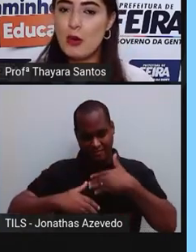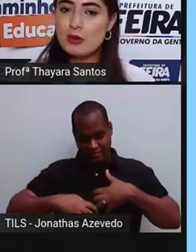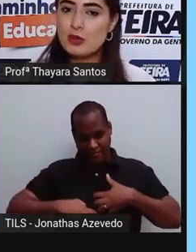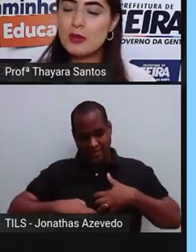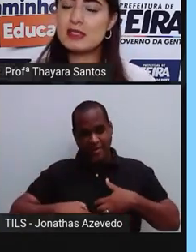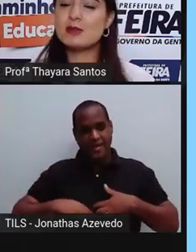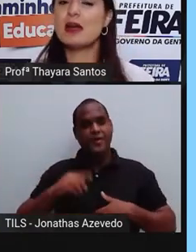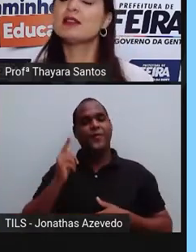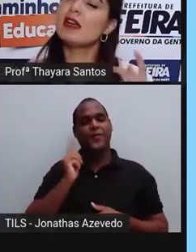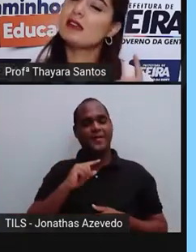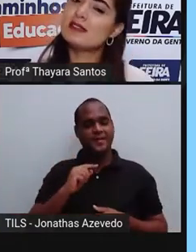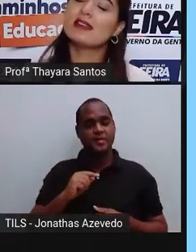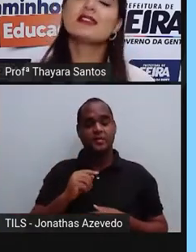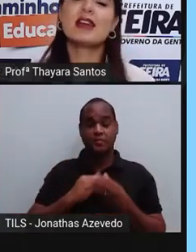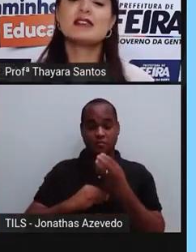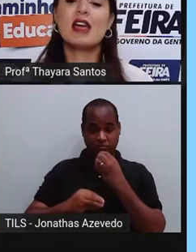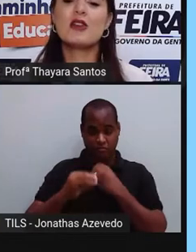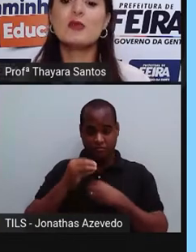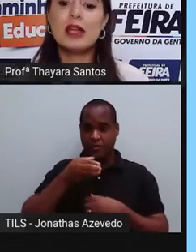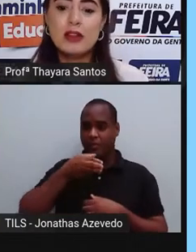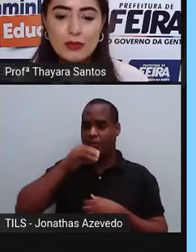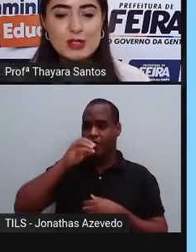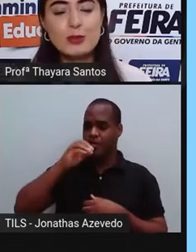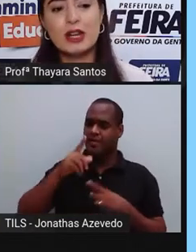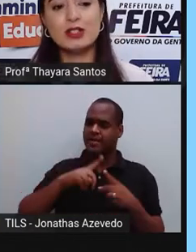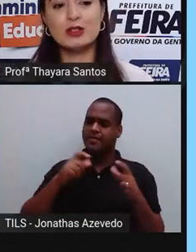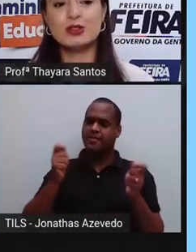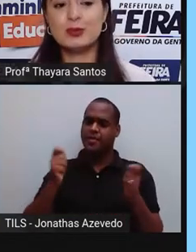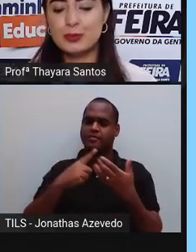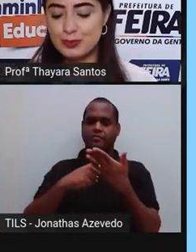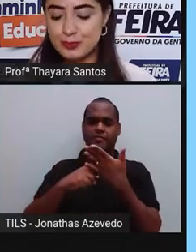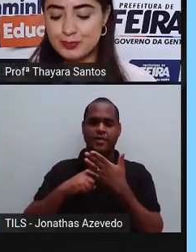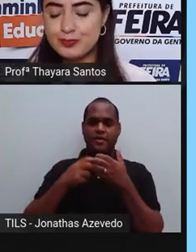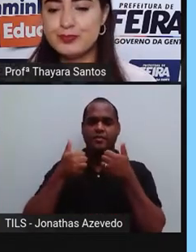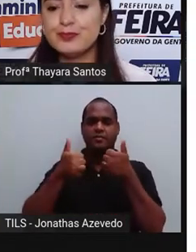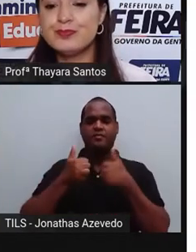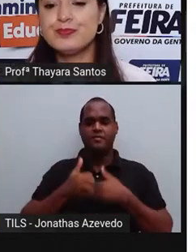Então, consumir essas bactérias traz aí um benefício para a gente.